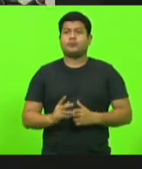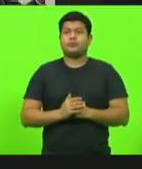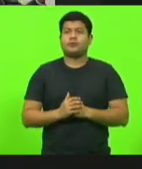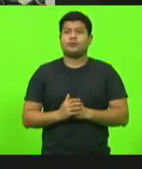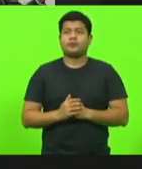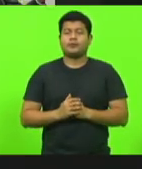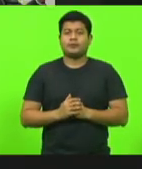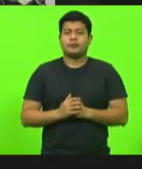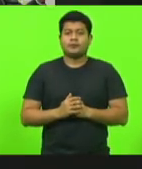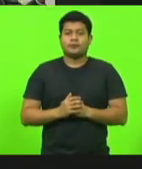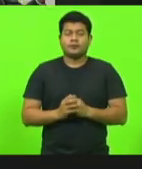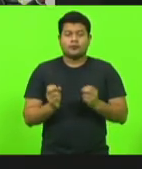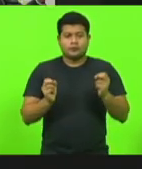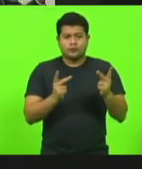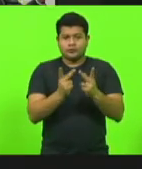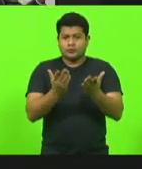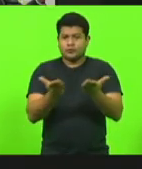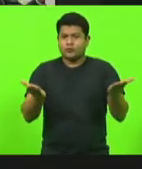Ok, deputados.